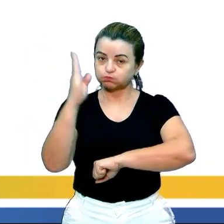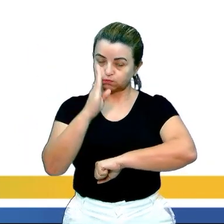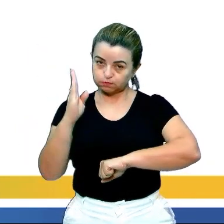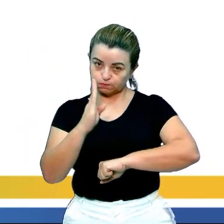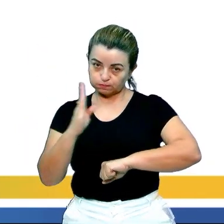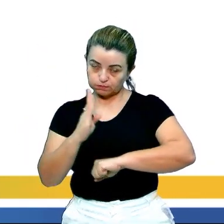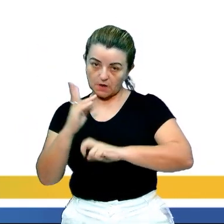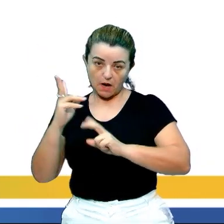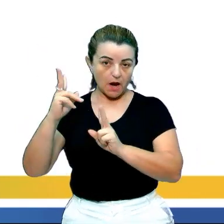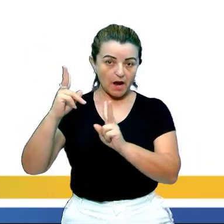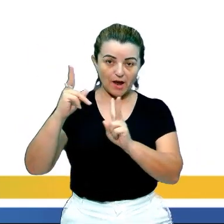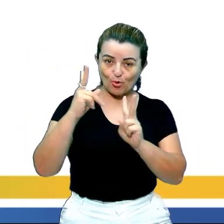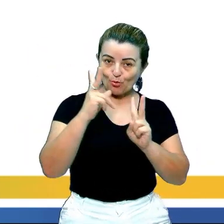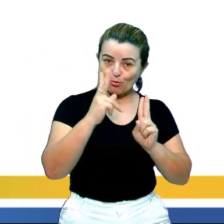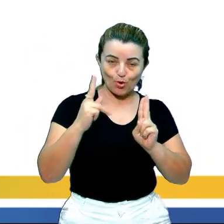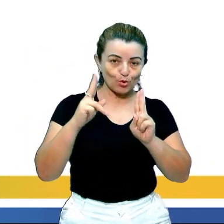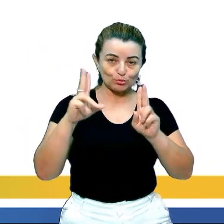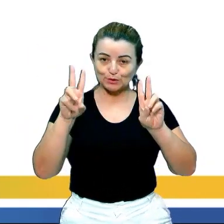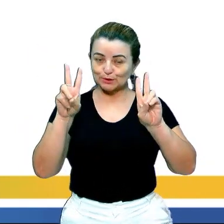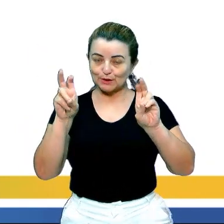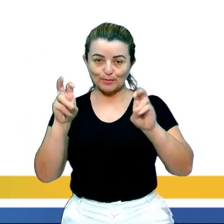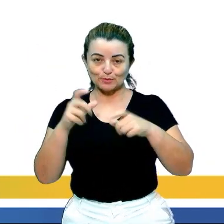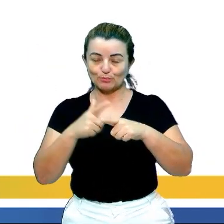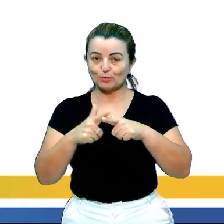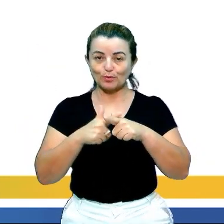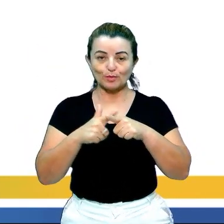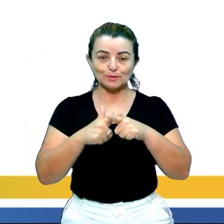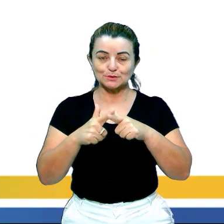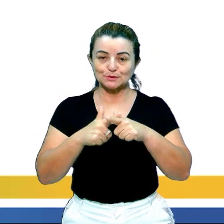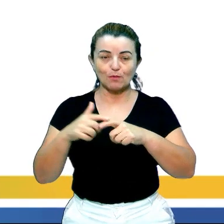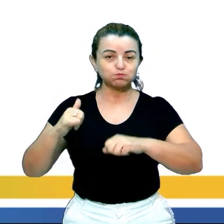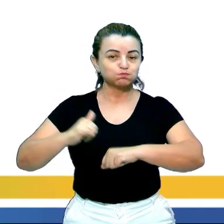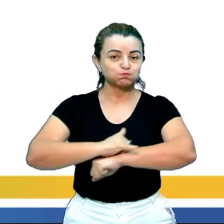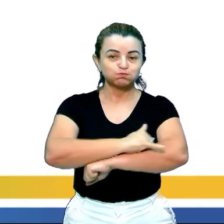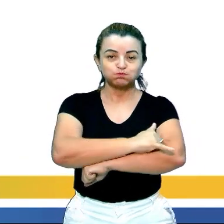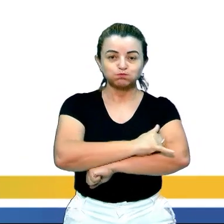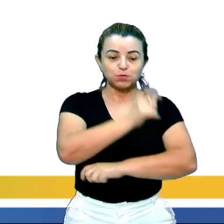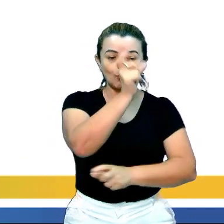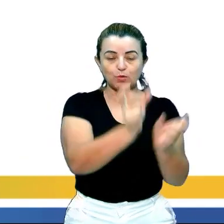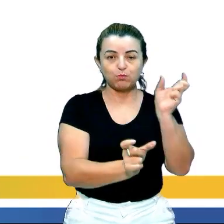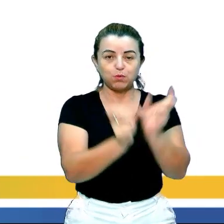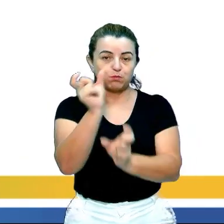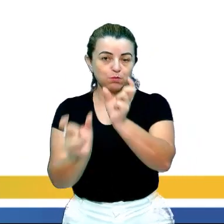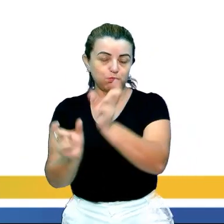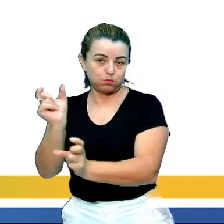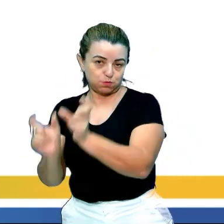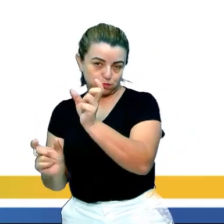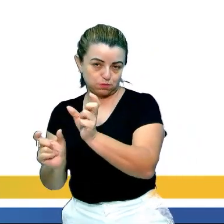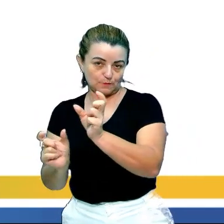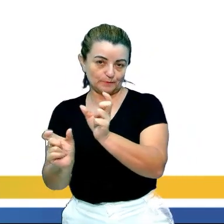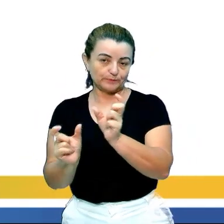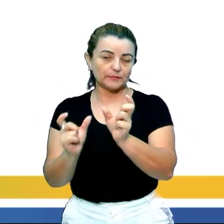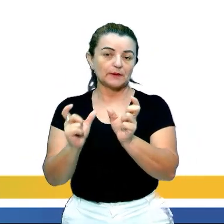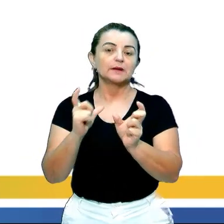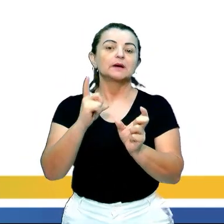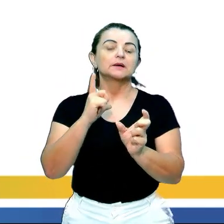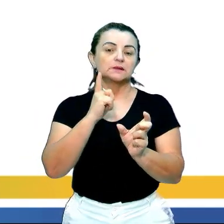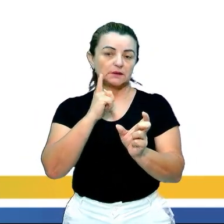Brasil é a mesma temática do problema da obesidade entre os brasileiros. Então, eu contemplei o tema,